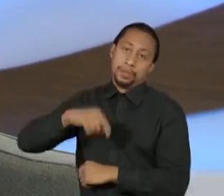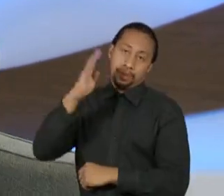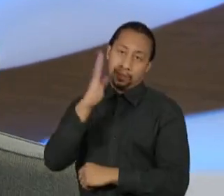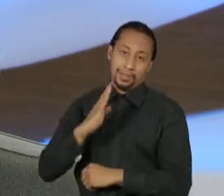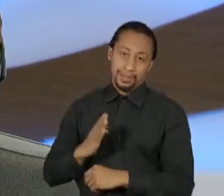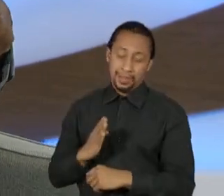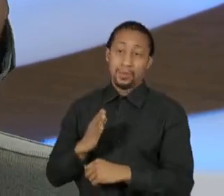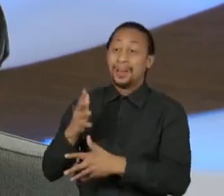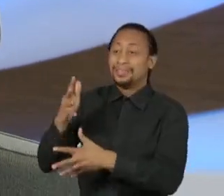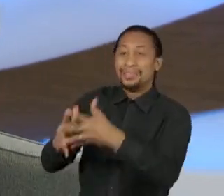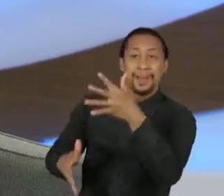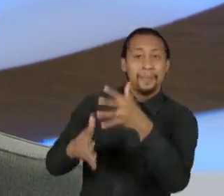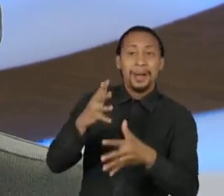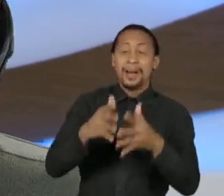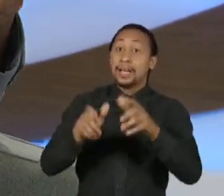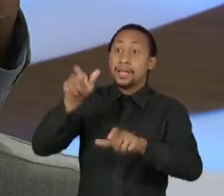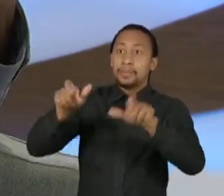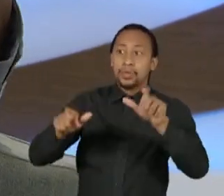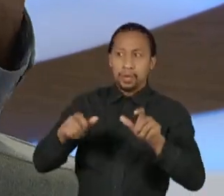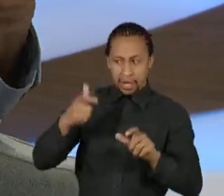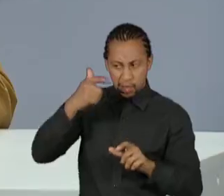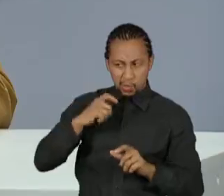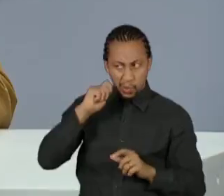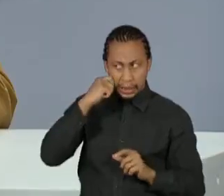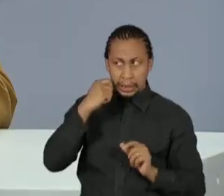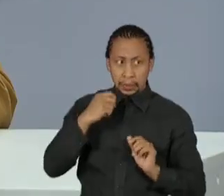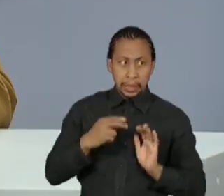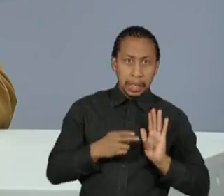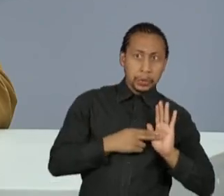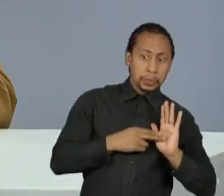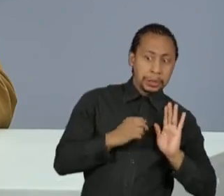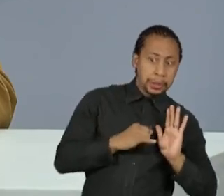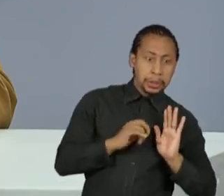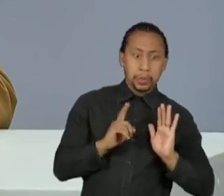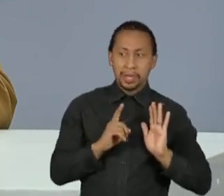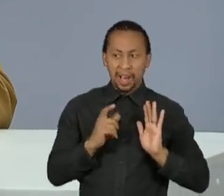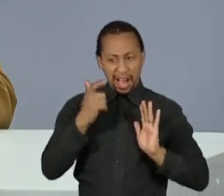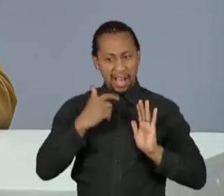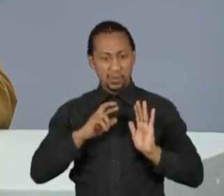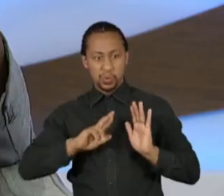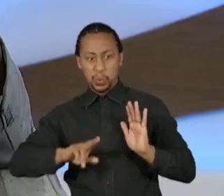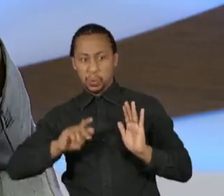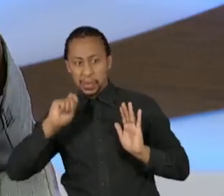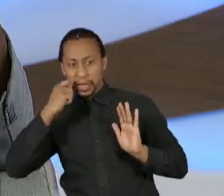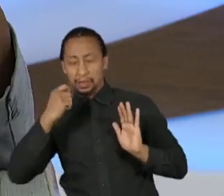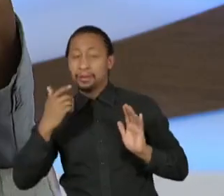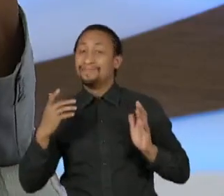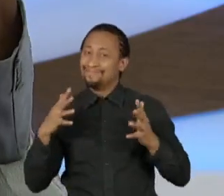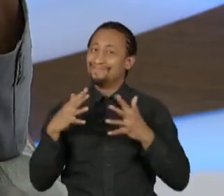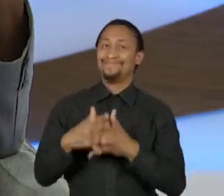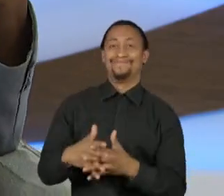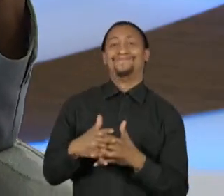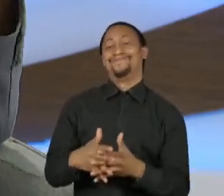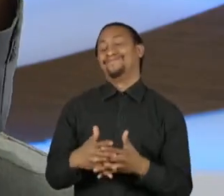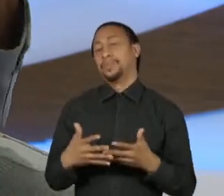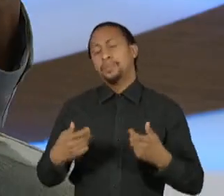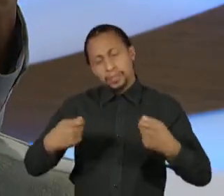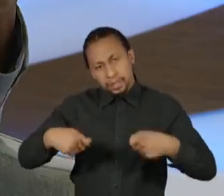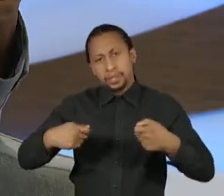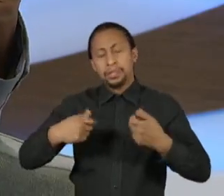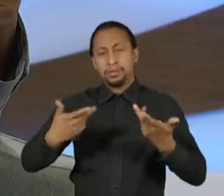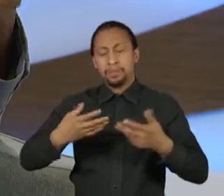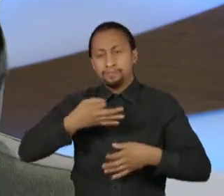impedir essa identidade. Isso está num processo de mudança. Mas nós temos que fazer também uma autocrítica. Nós, por exemplo,